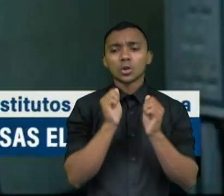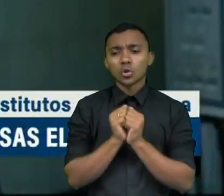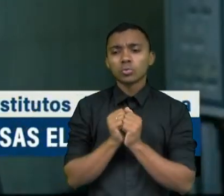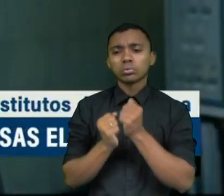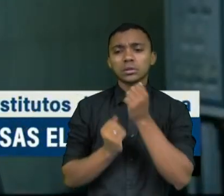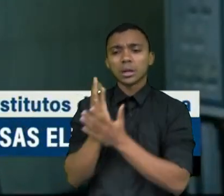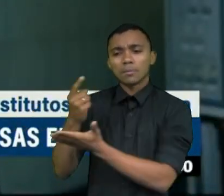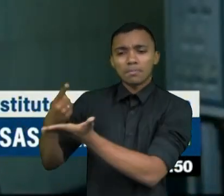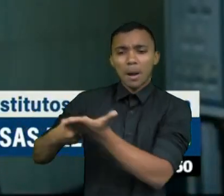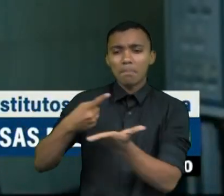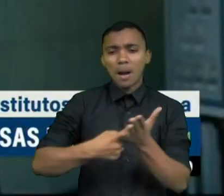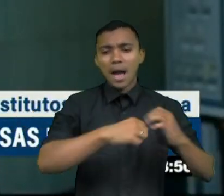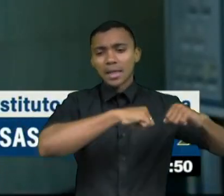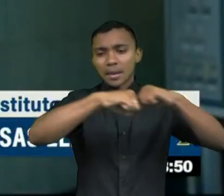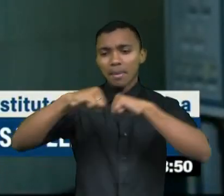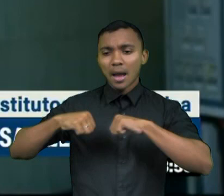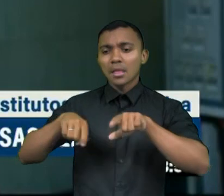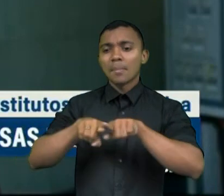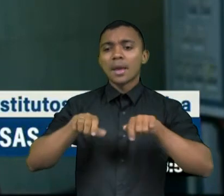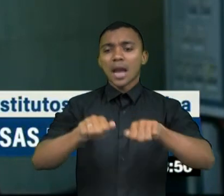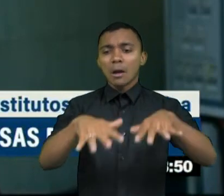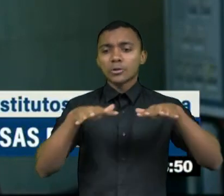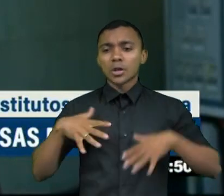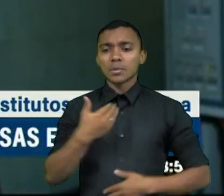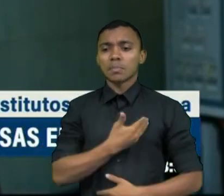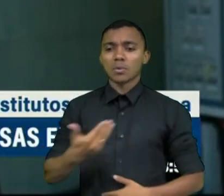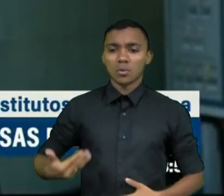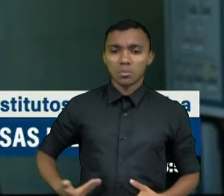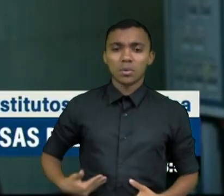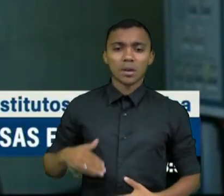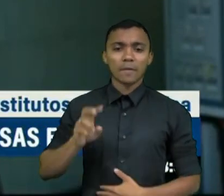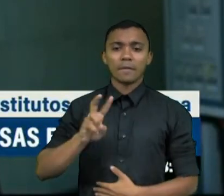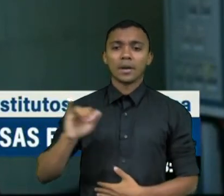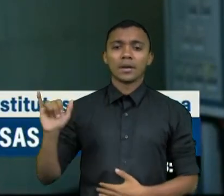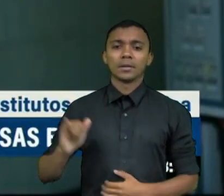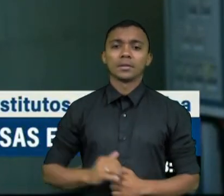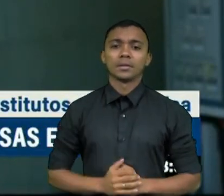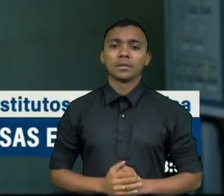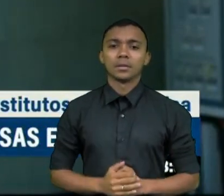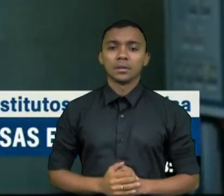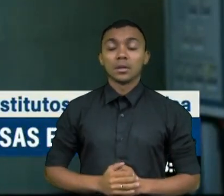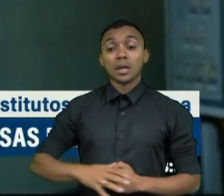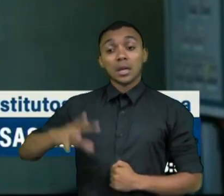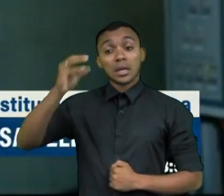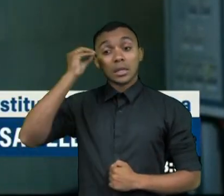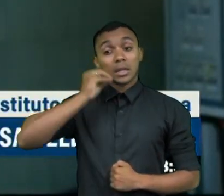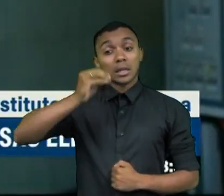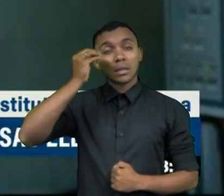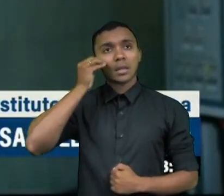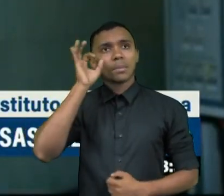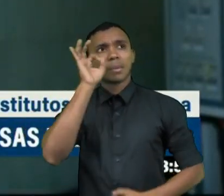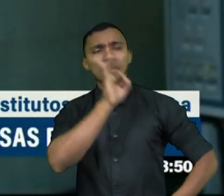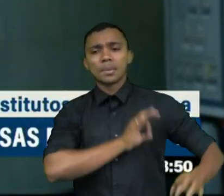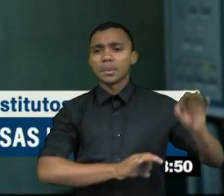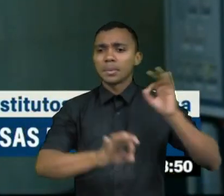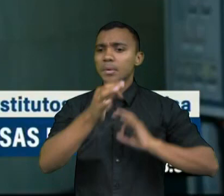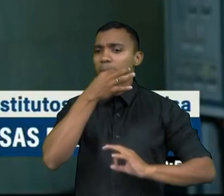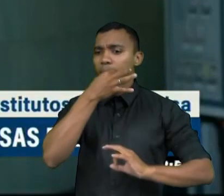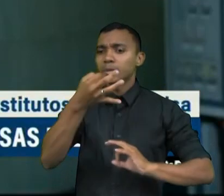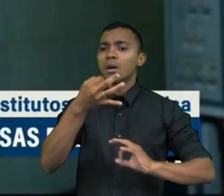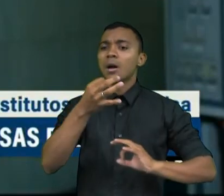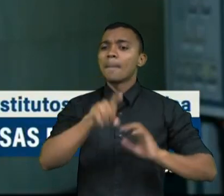debates, com audiências públicas nas comissões respectivas a esse assunto. E tentar amalgamar todas essas opiniões e fazer uma